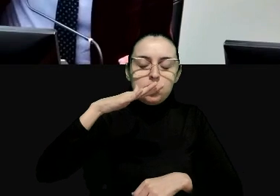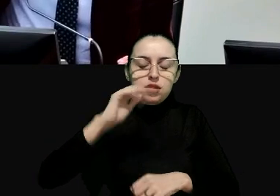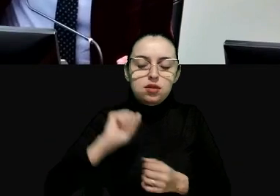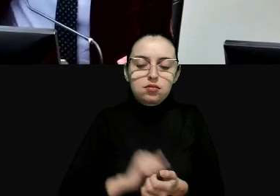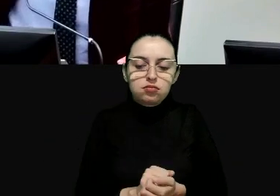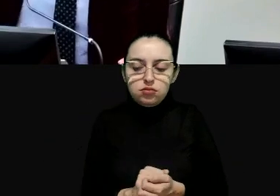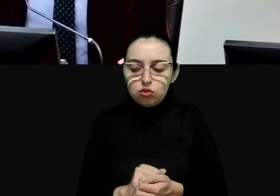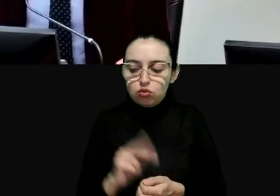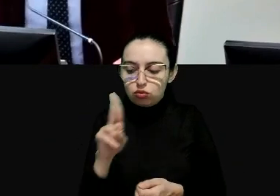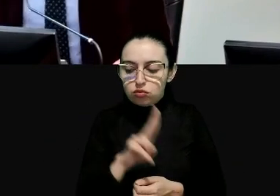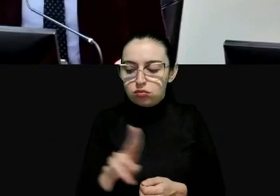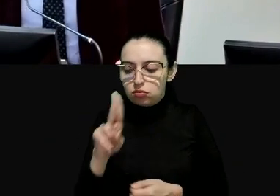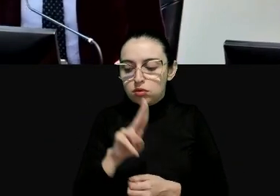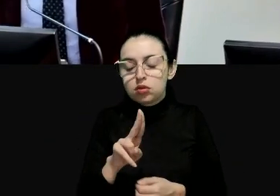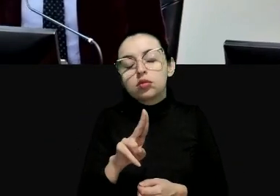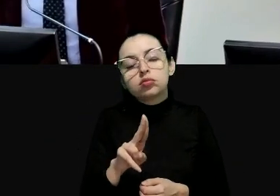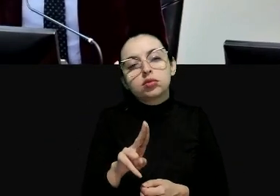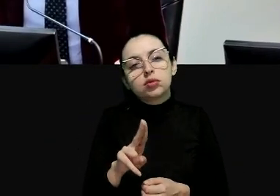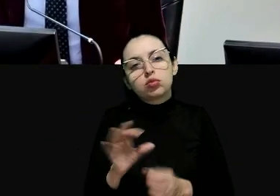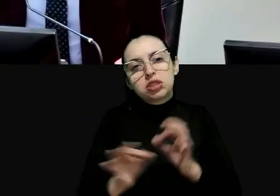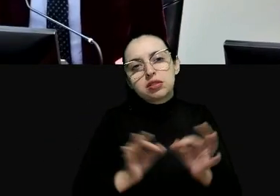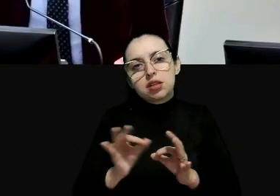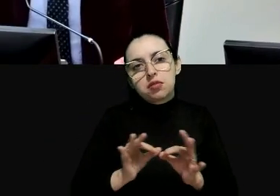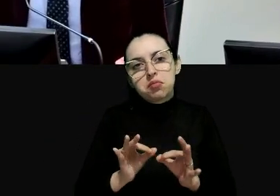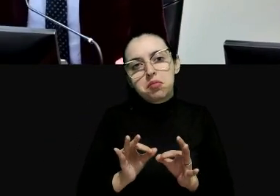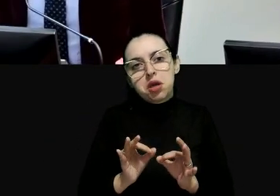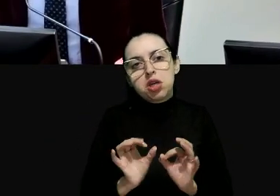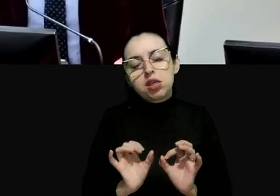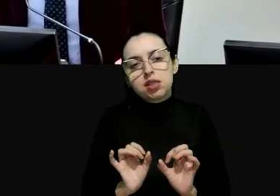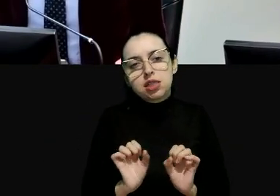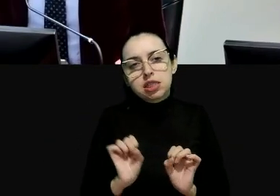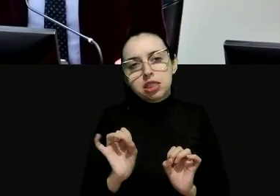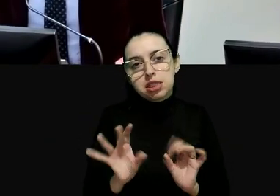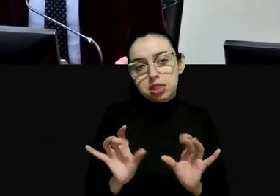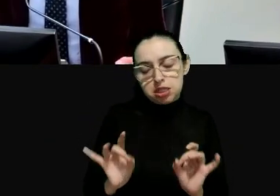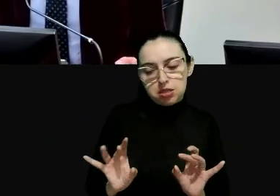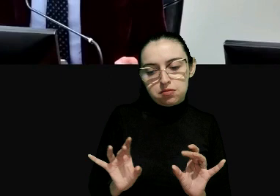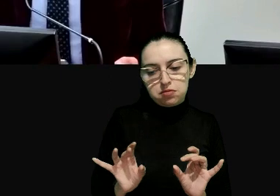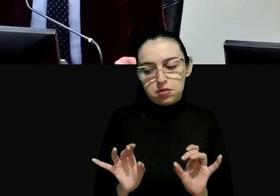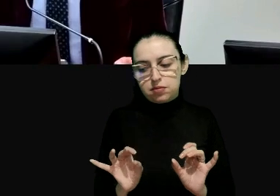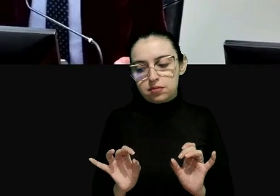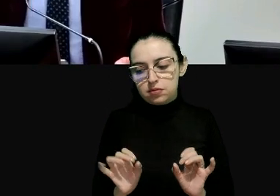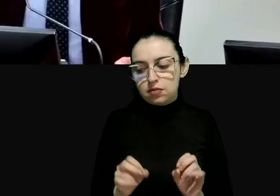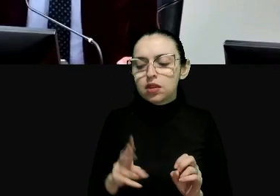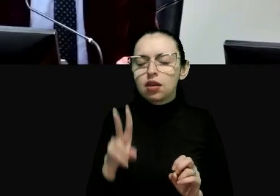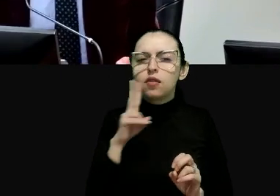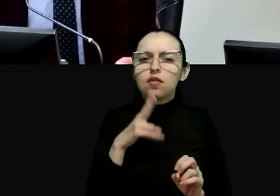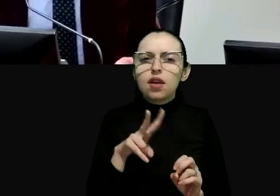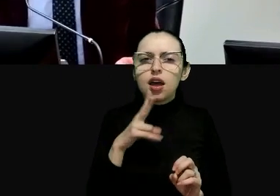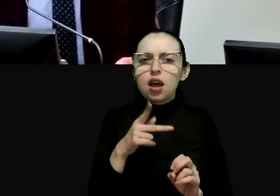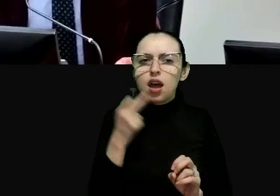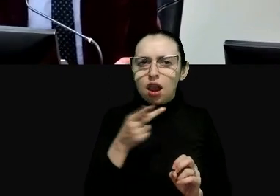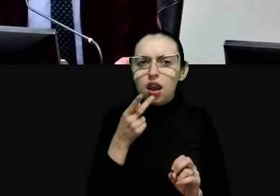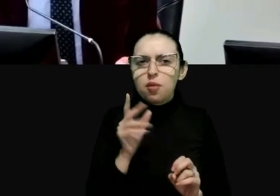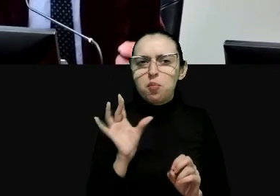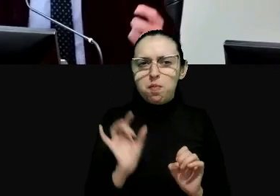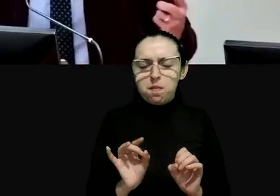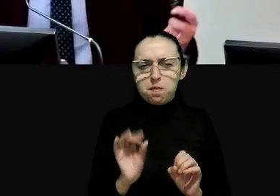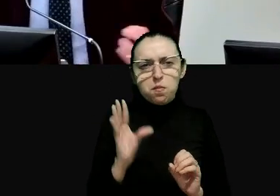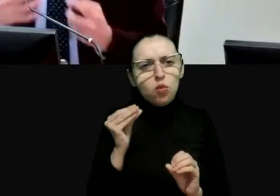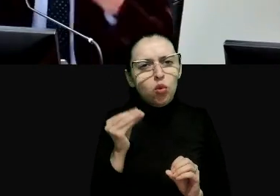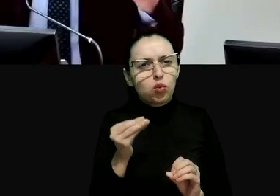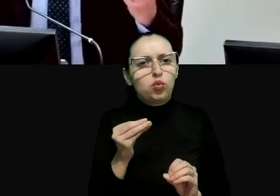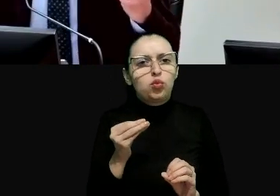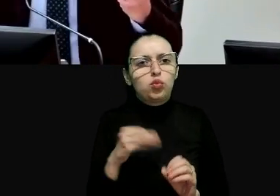se estão usando no sistema comum se você vê as decisões da corte nacional cita muito a jurisprudência nacional